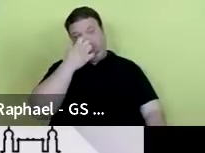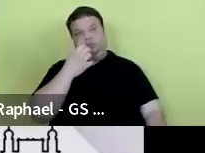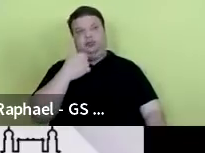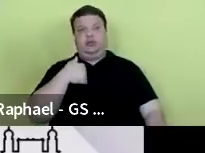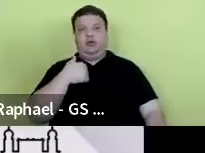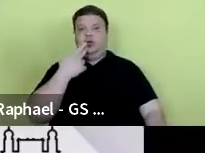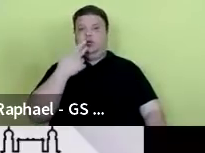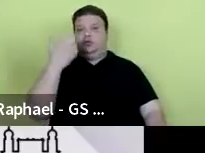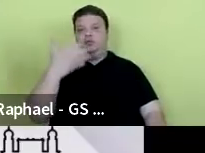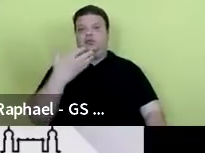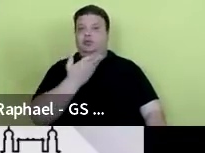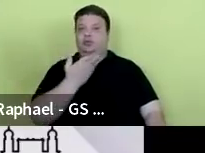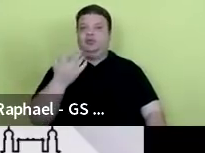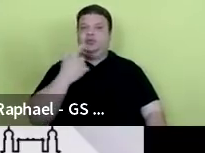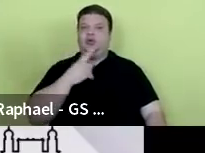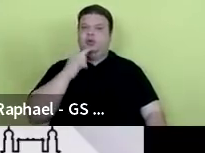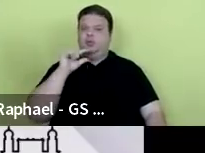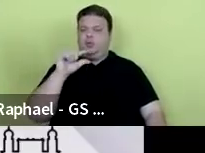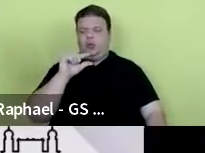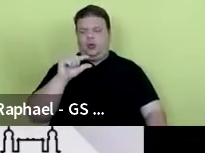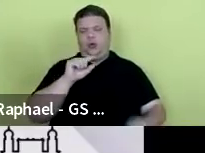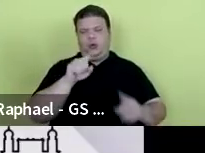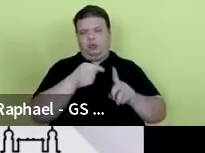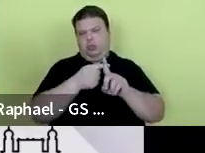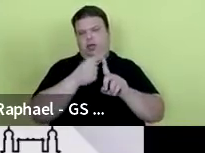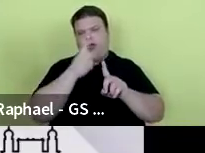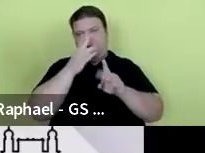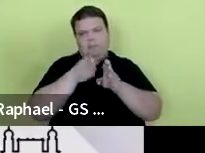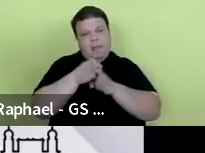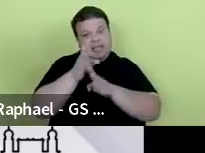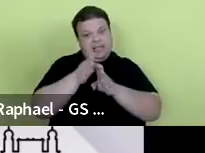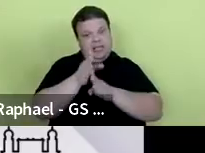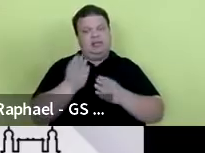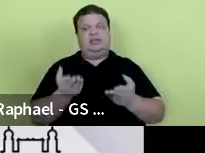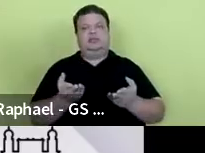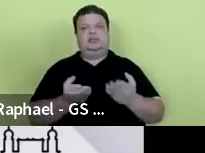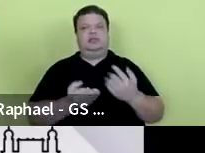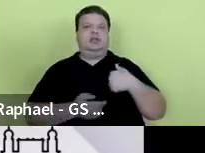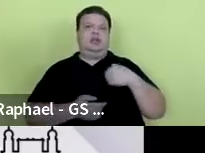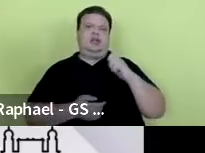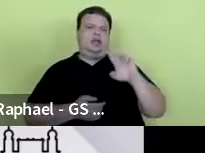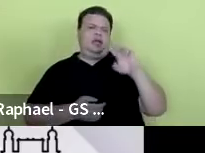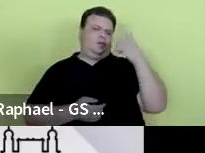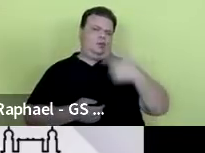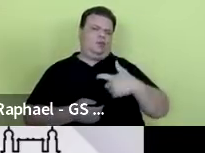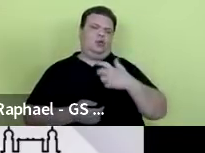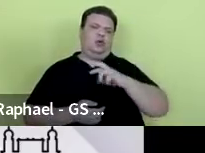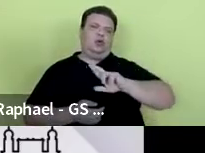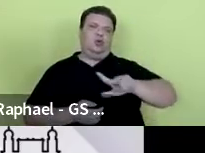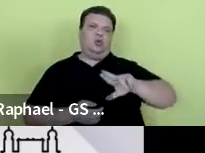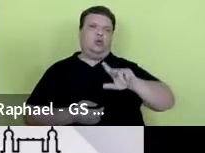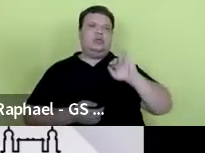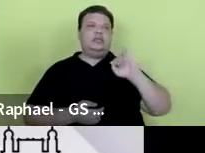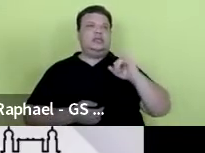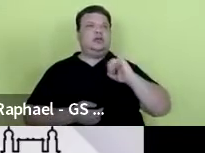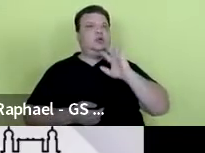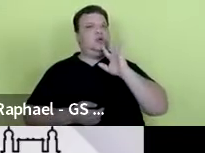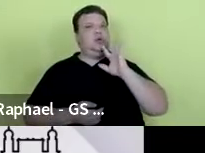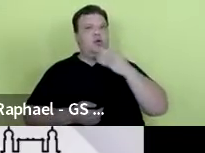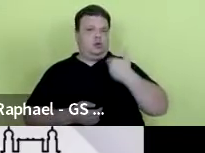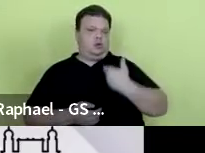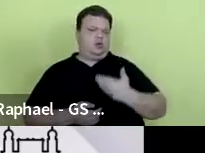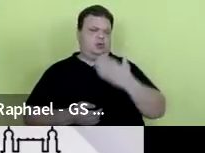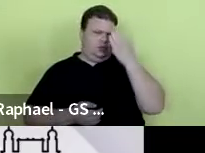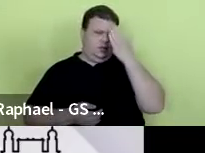diria para vocês um pouco assim como mensagem, eu não sou uma pessoa, quem me conhece é que eu não sou uma pessoa